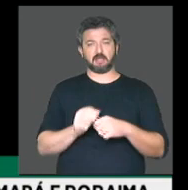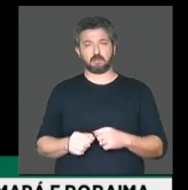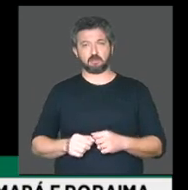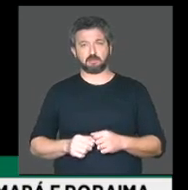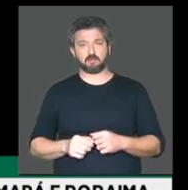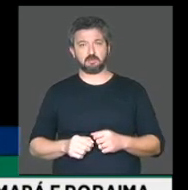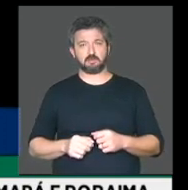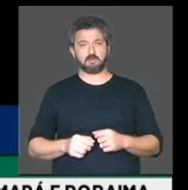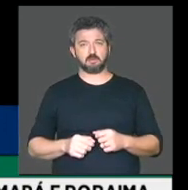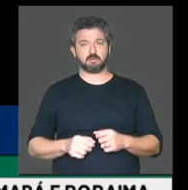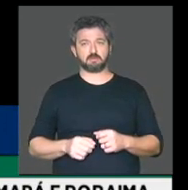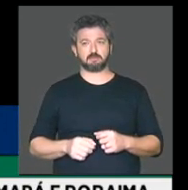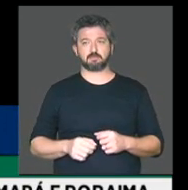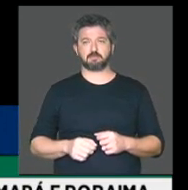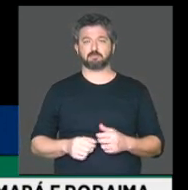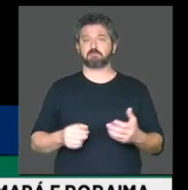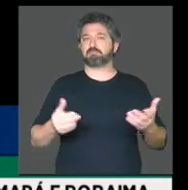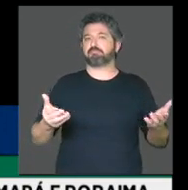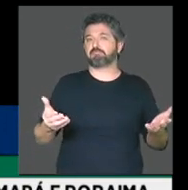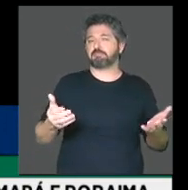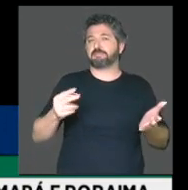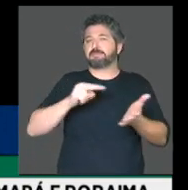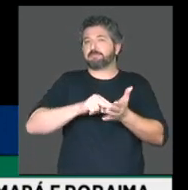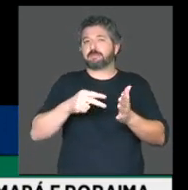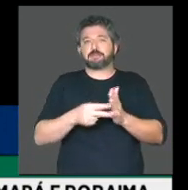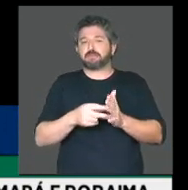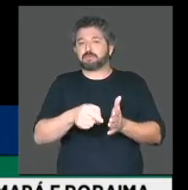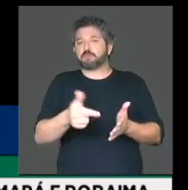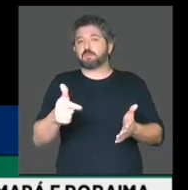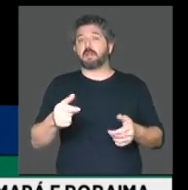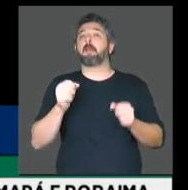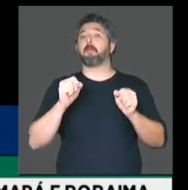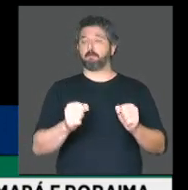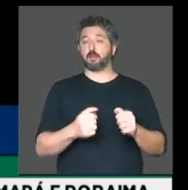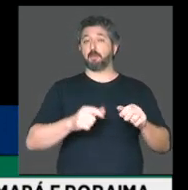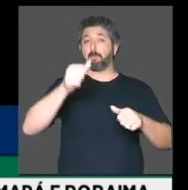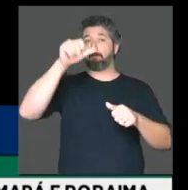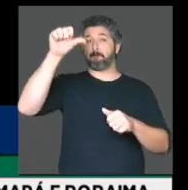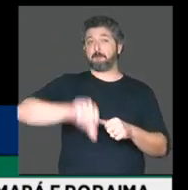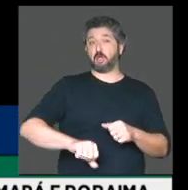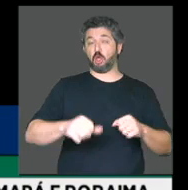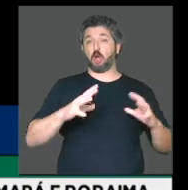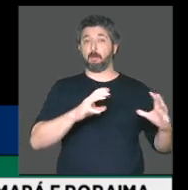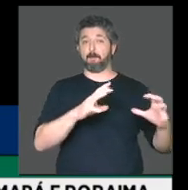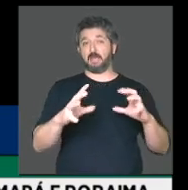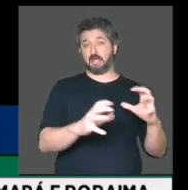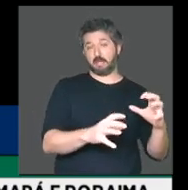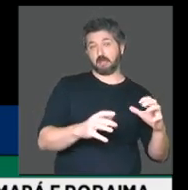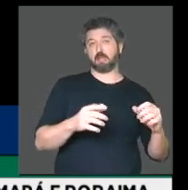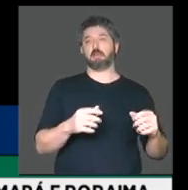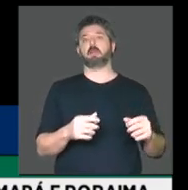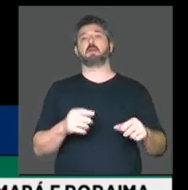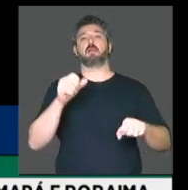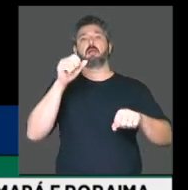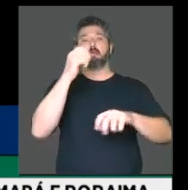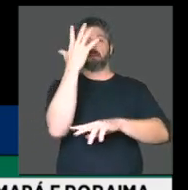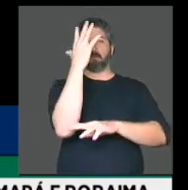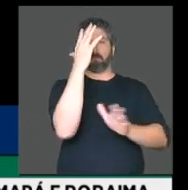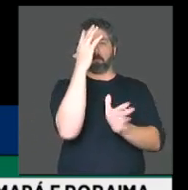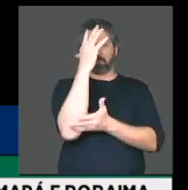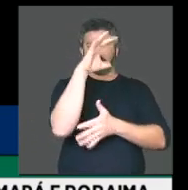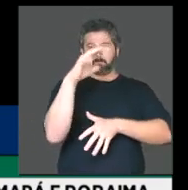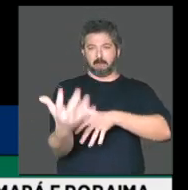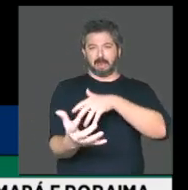do Amapá e de Roraima? Não há nenhum sentido. Isso pode aumentar os conflitos, pode aumentar o desmatamento,